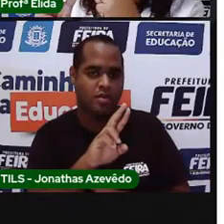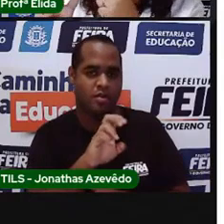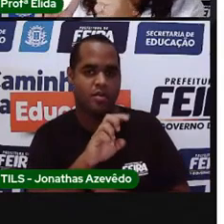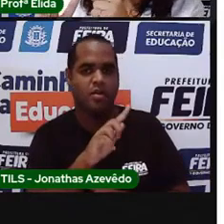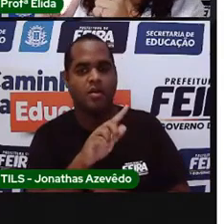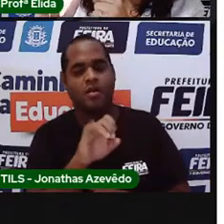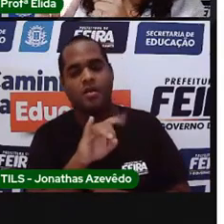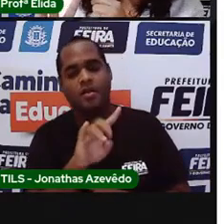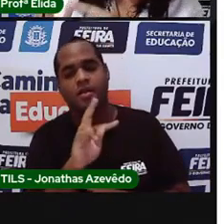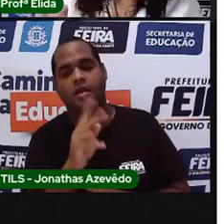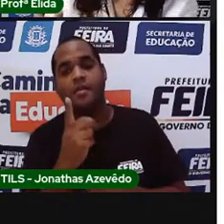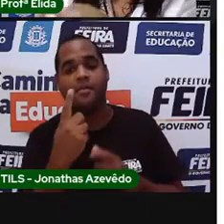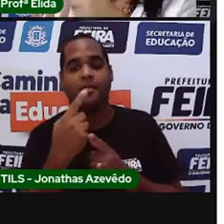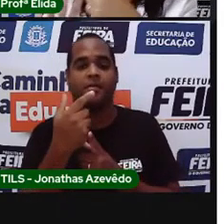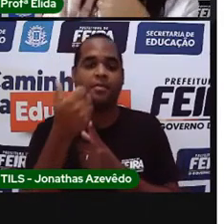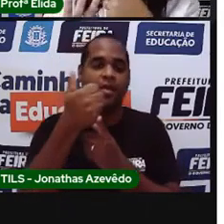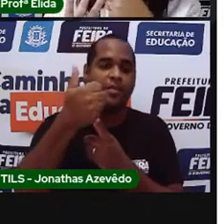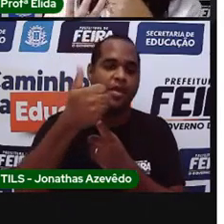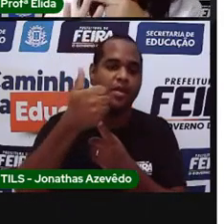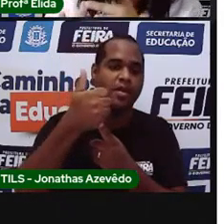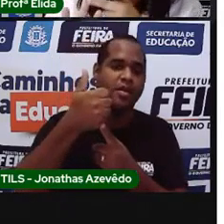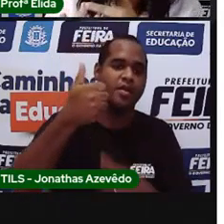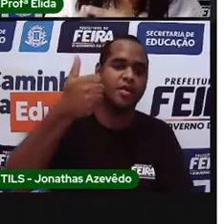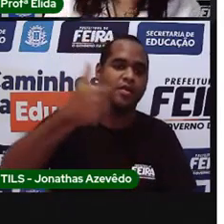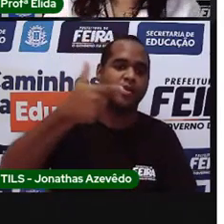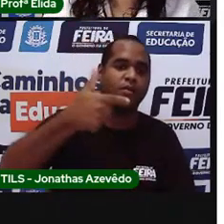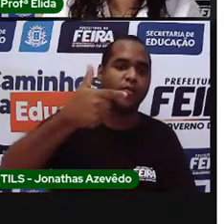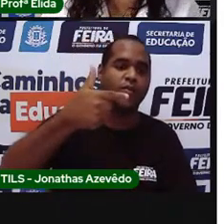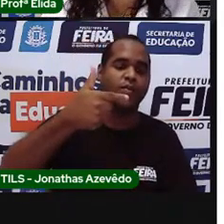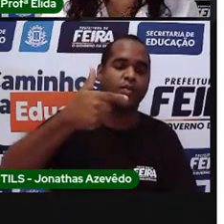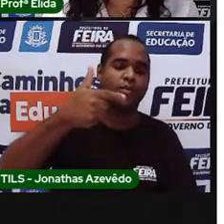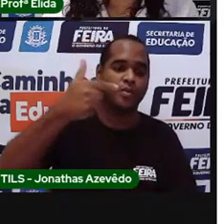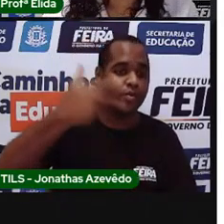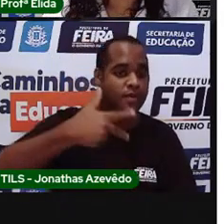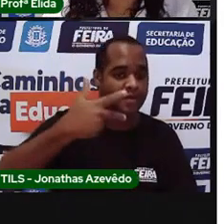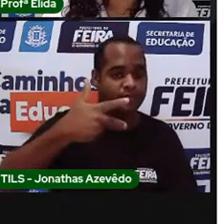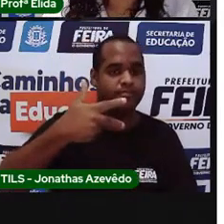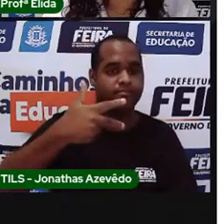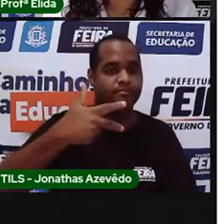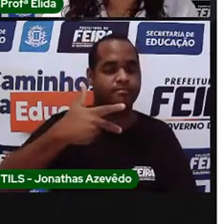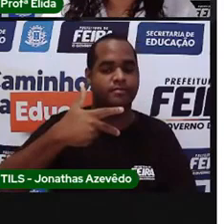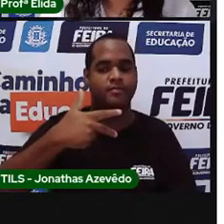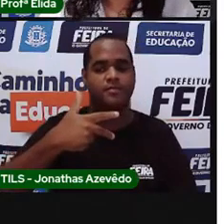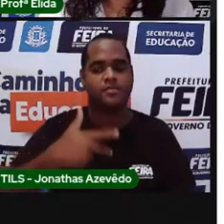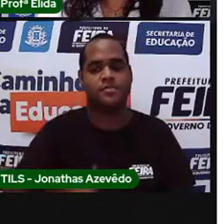Primeiro, segundo e terceiro.